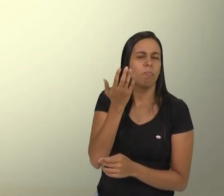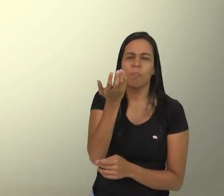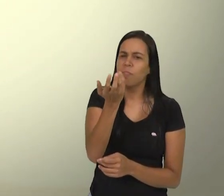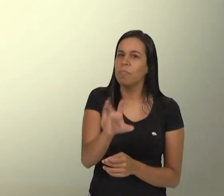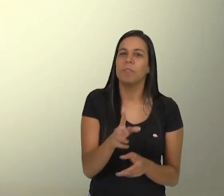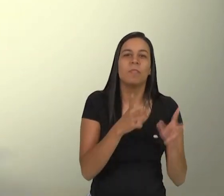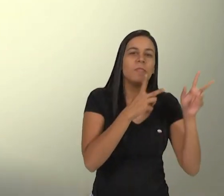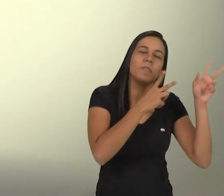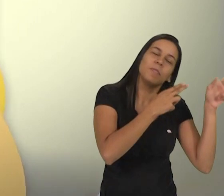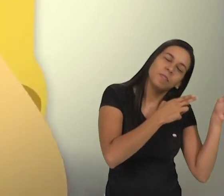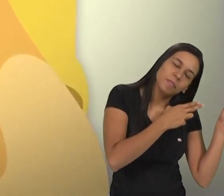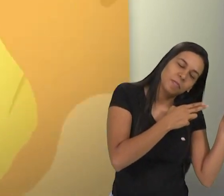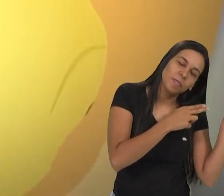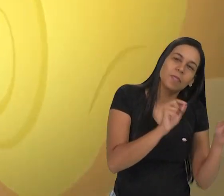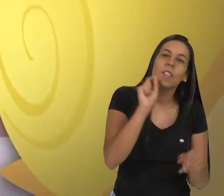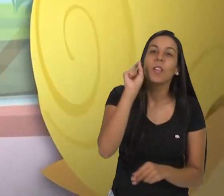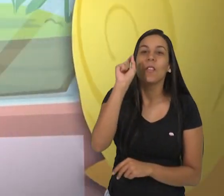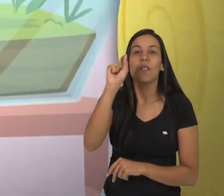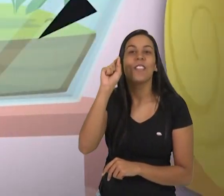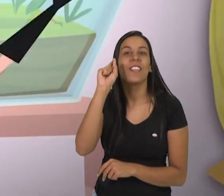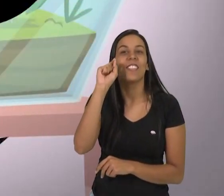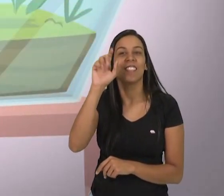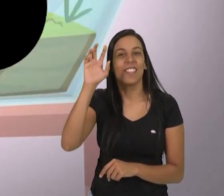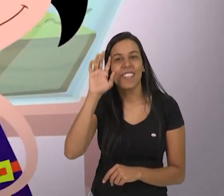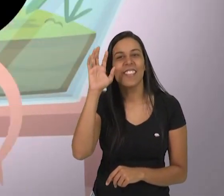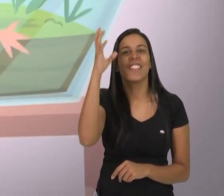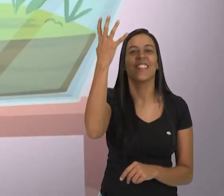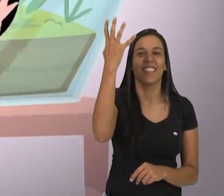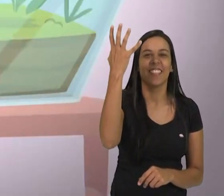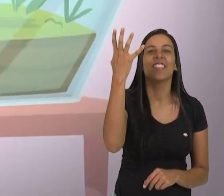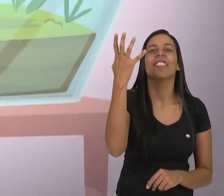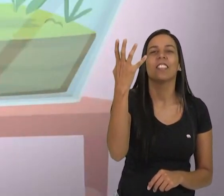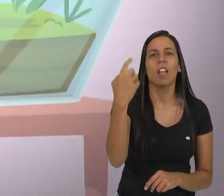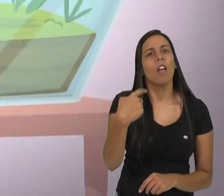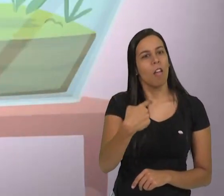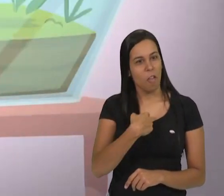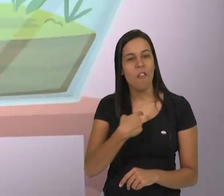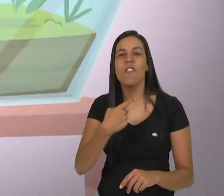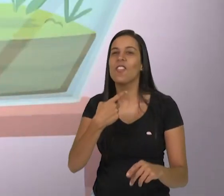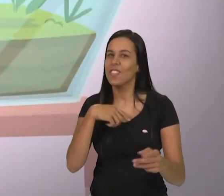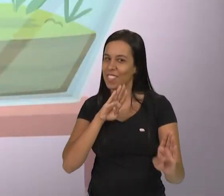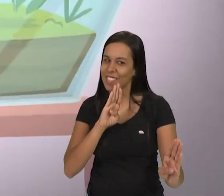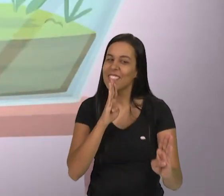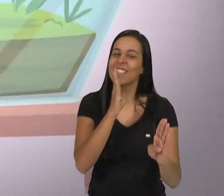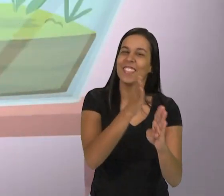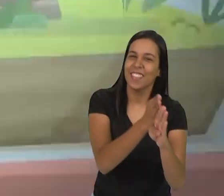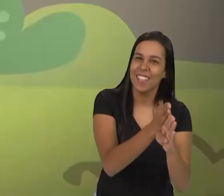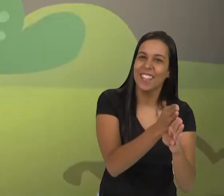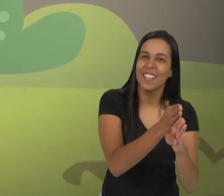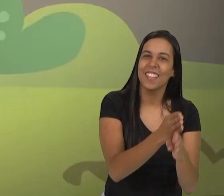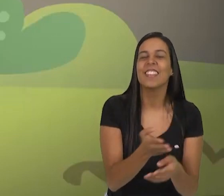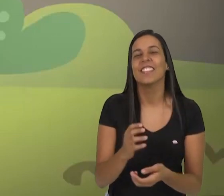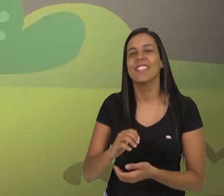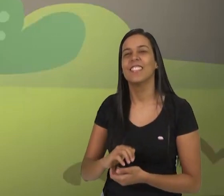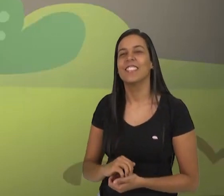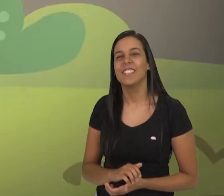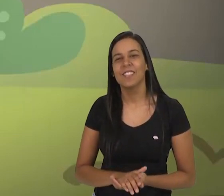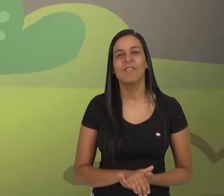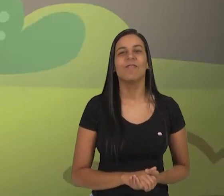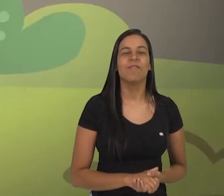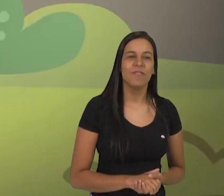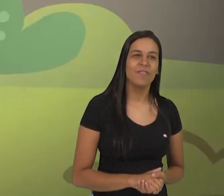Não quero dormir O que tá acontecendo Eu vou descobrir